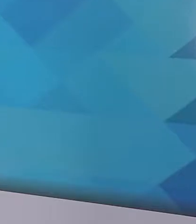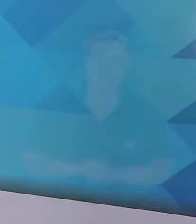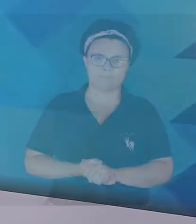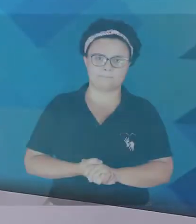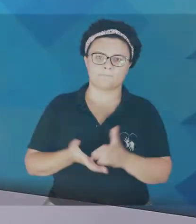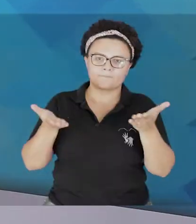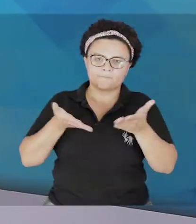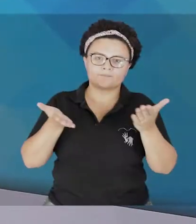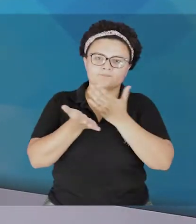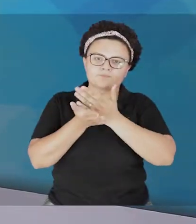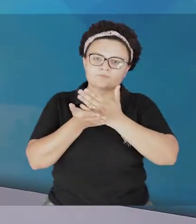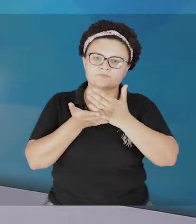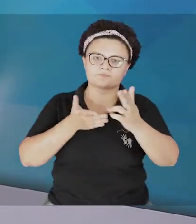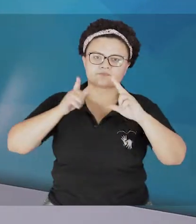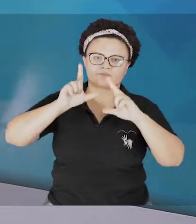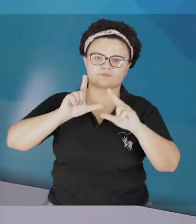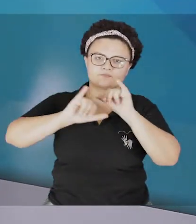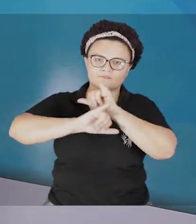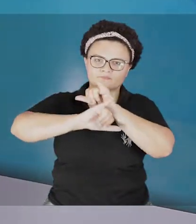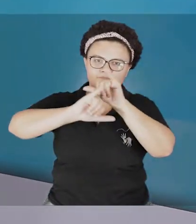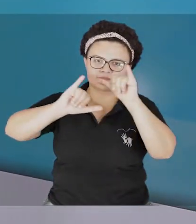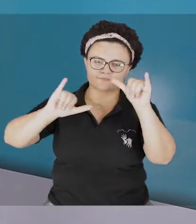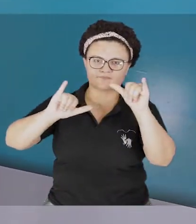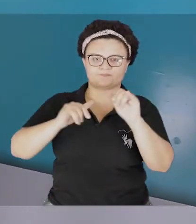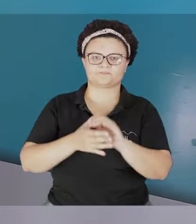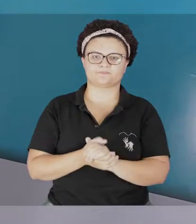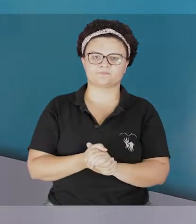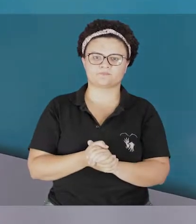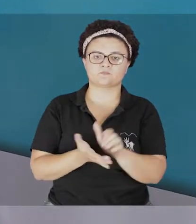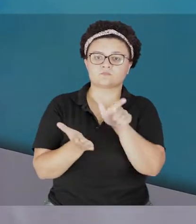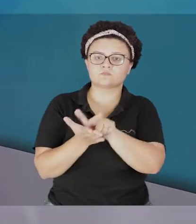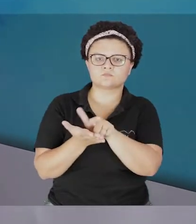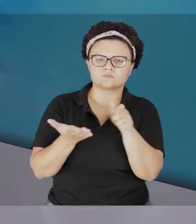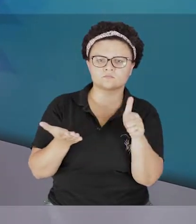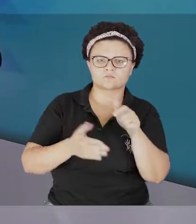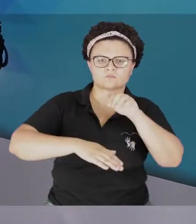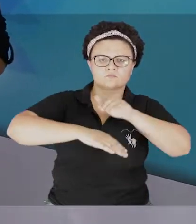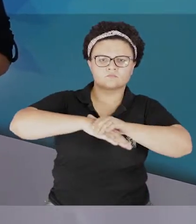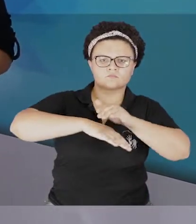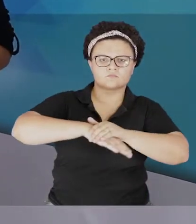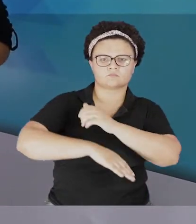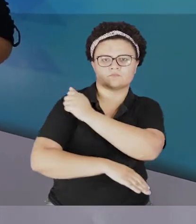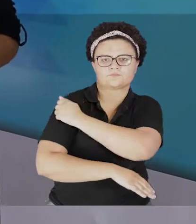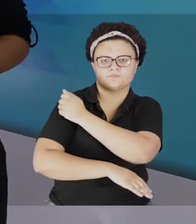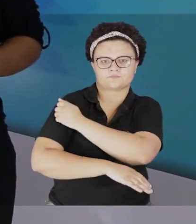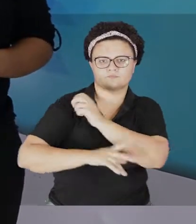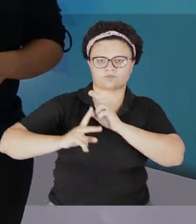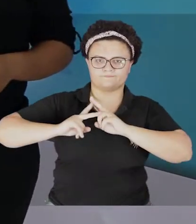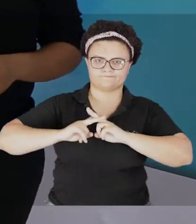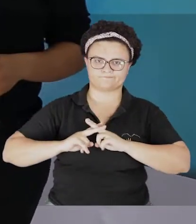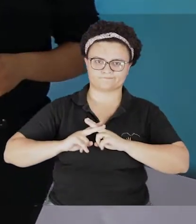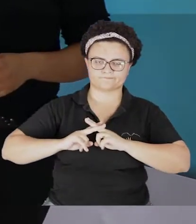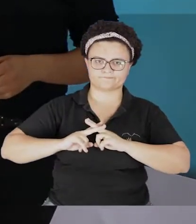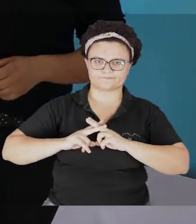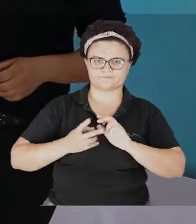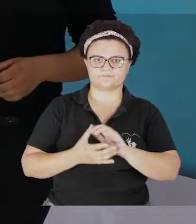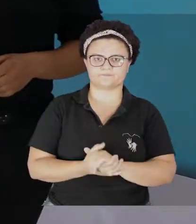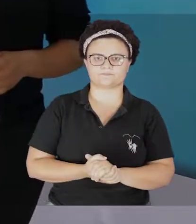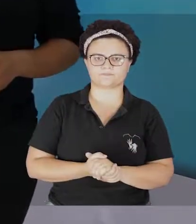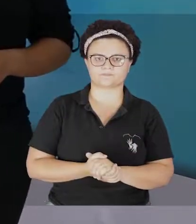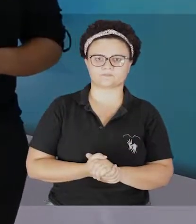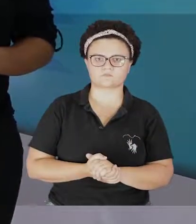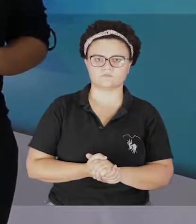E a partir de agora, Uni Notícias está no ar. O telejornal feito pelos alunos de jornalismo da Universidade Federal de